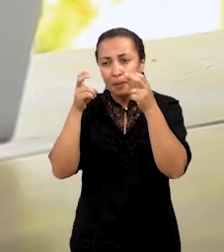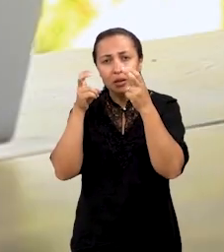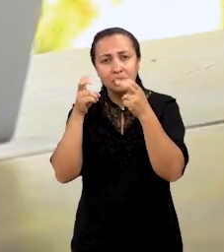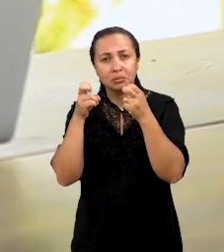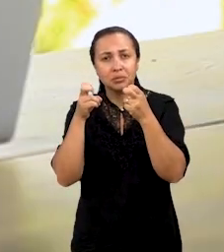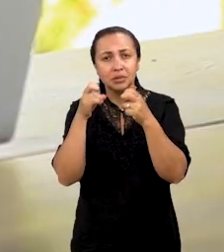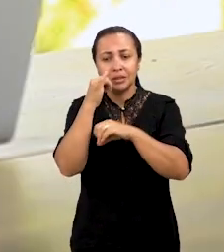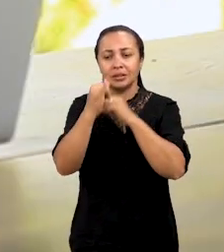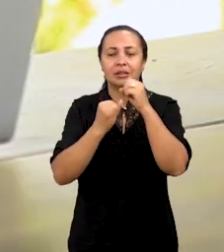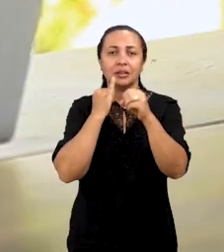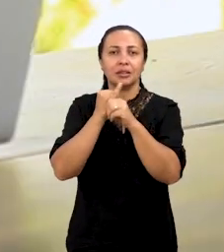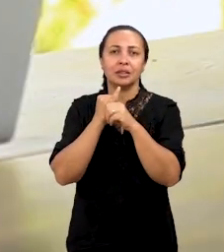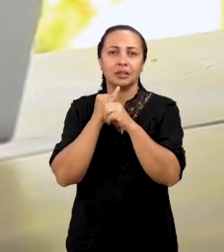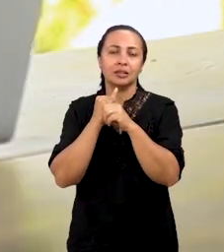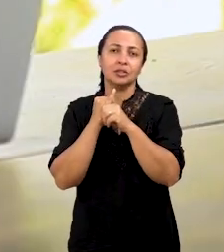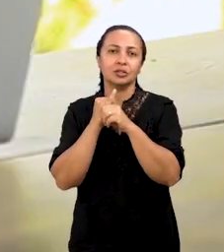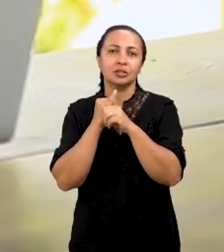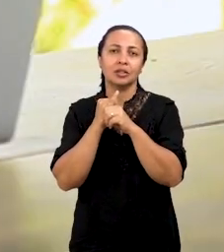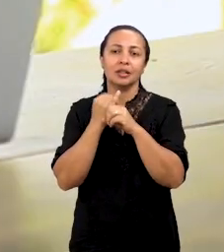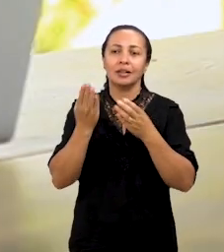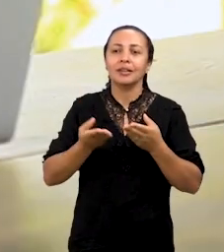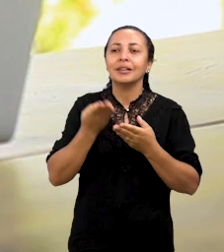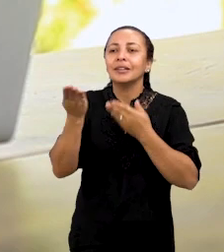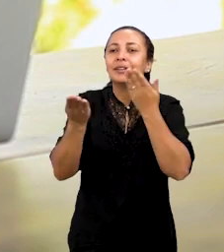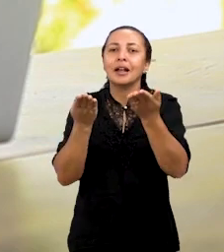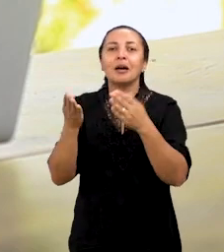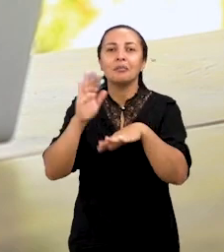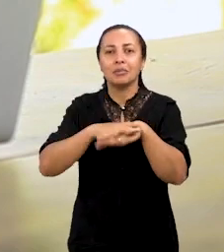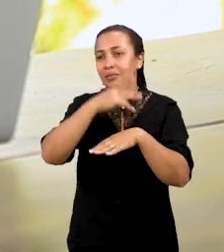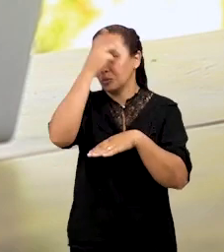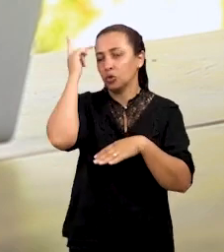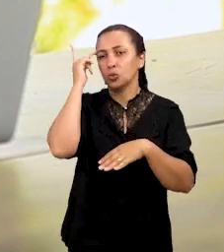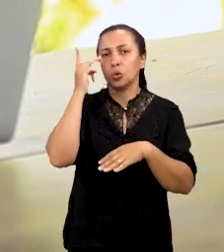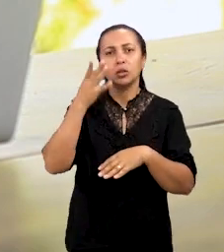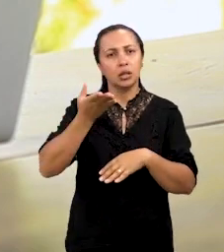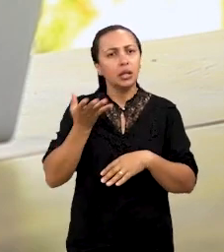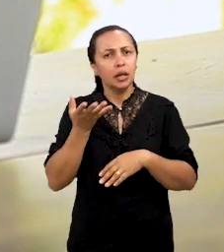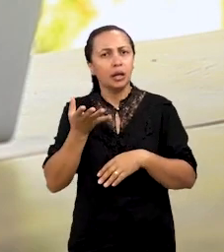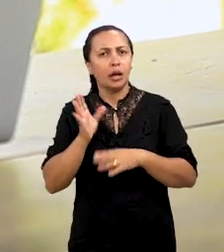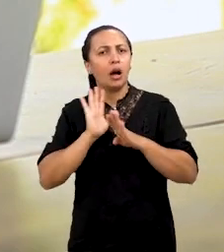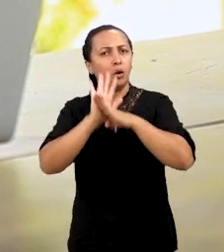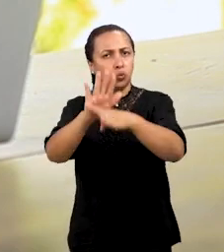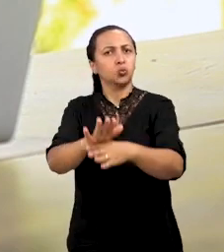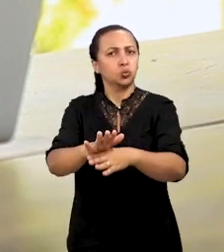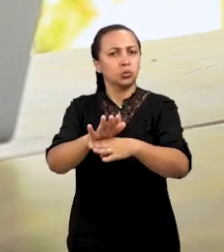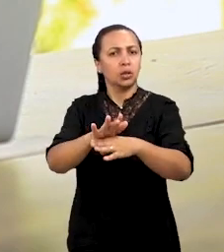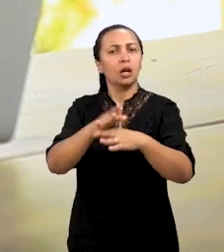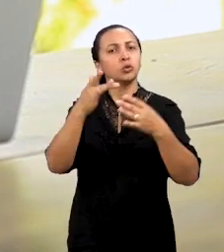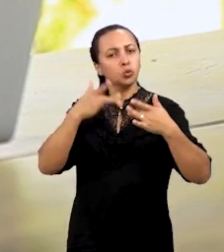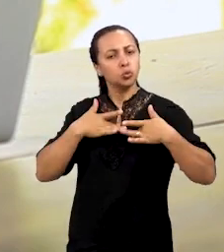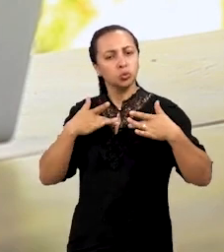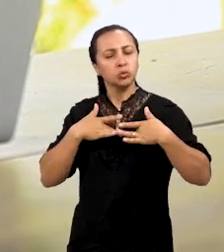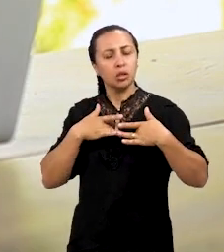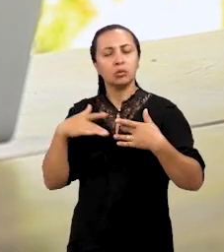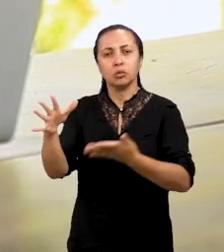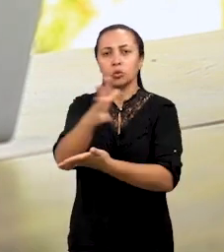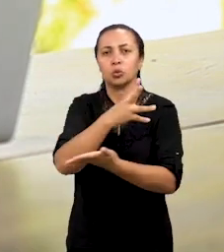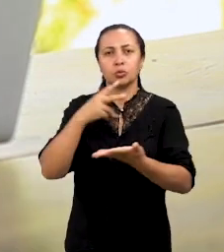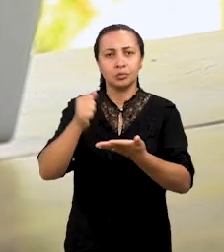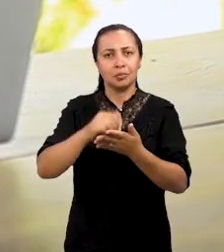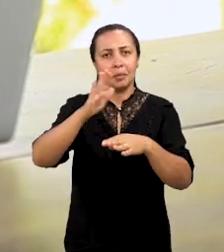internet e dar maior visibilidade para quem arrecada doações. E ser mais fácil